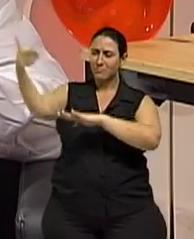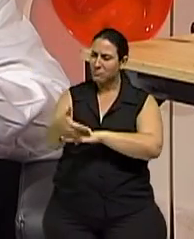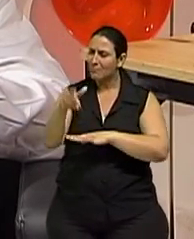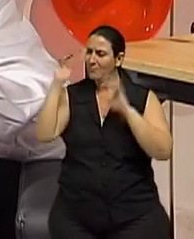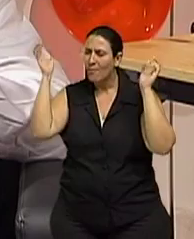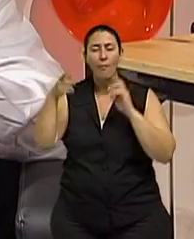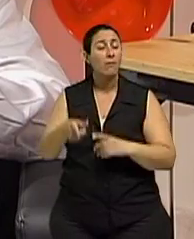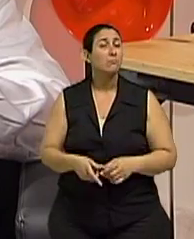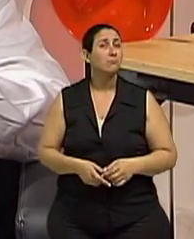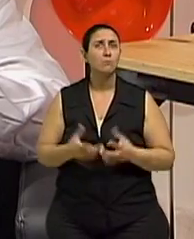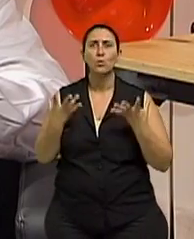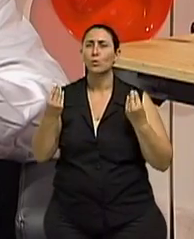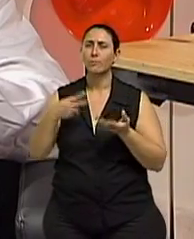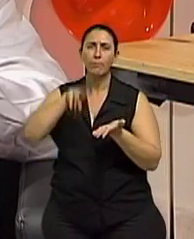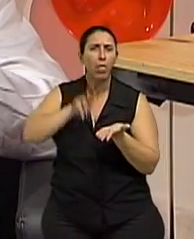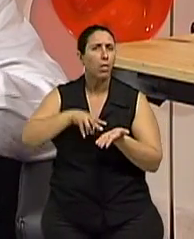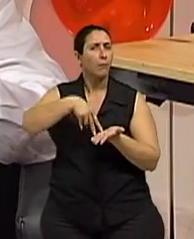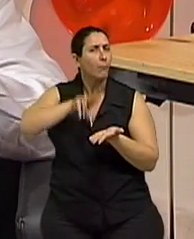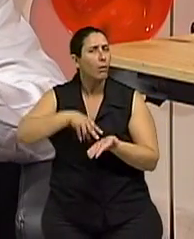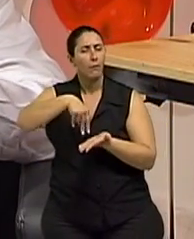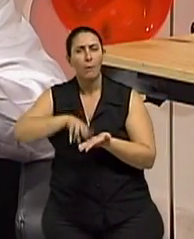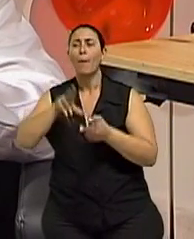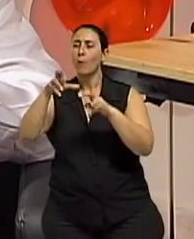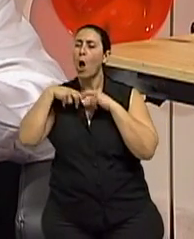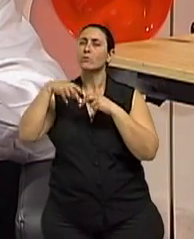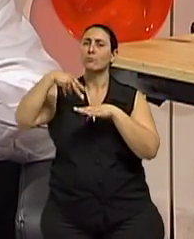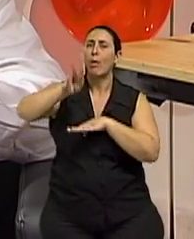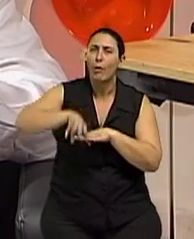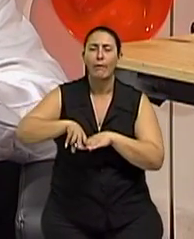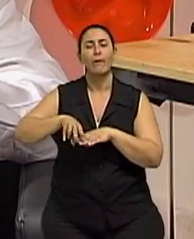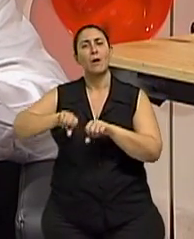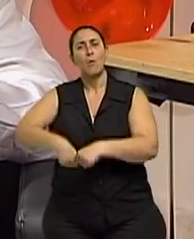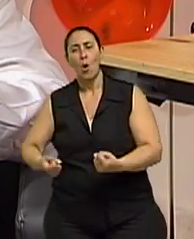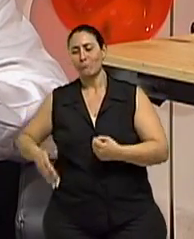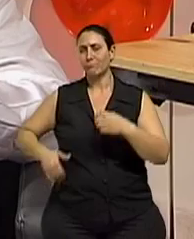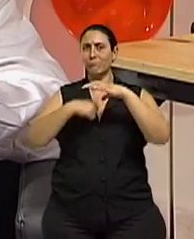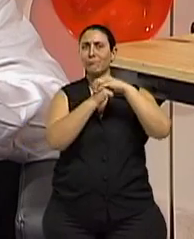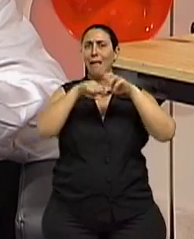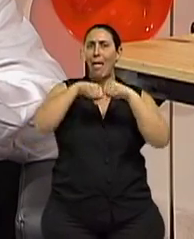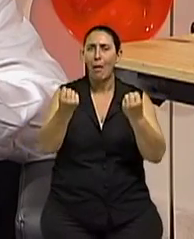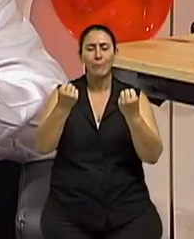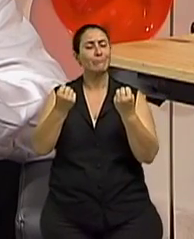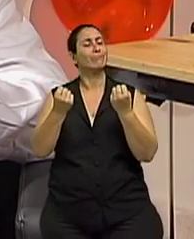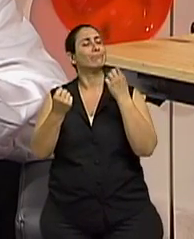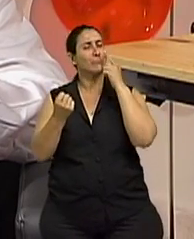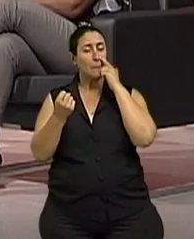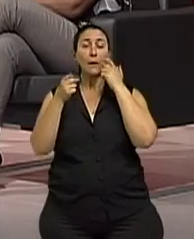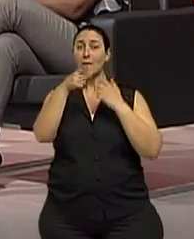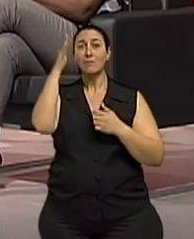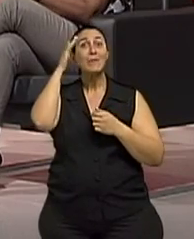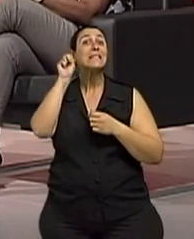olha como é frequente. É muito frequente idoso com fratura de quadril. E muitas vezes muito complicada, né, doutor? As algumas... Porque se tem